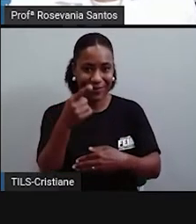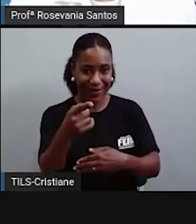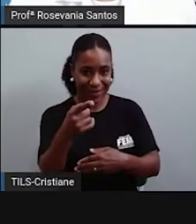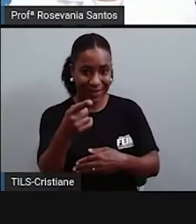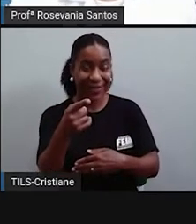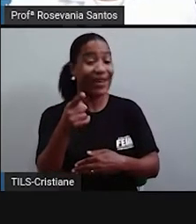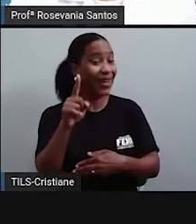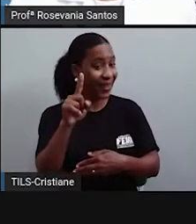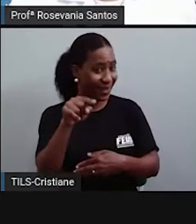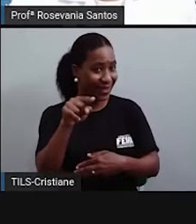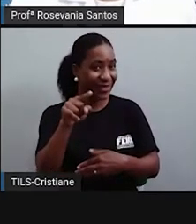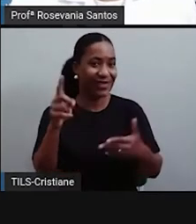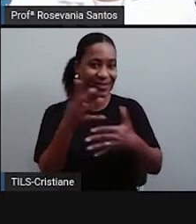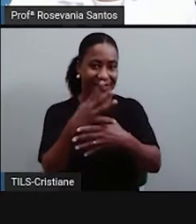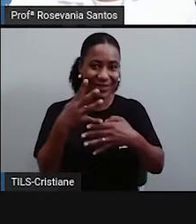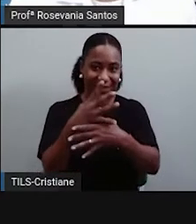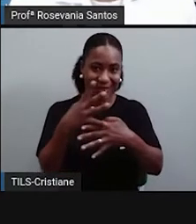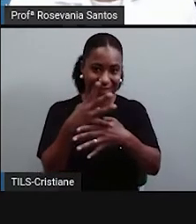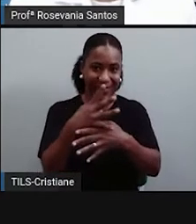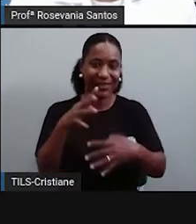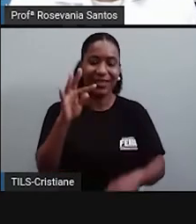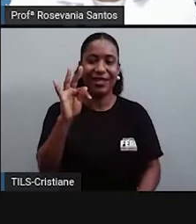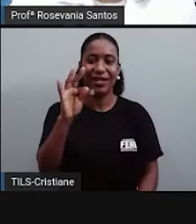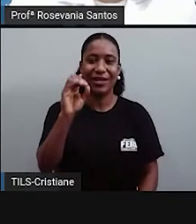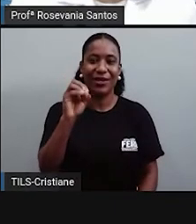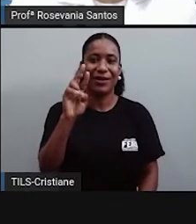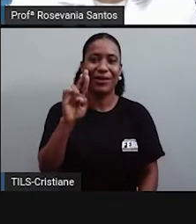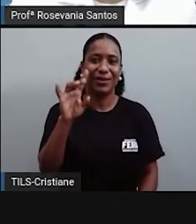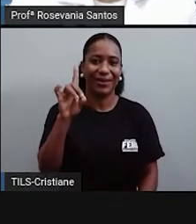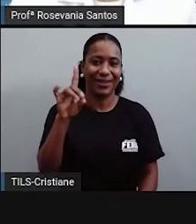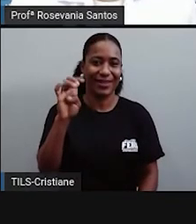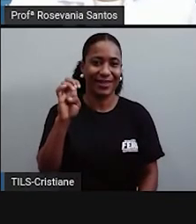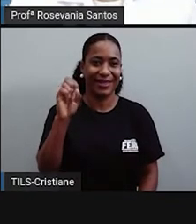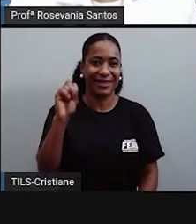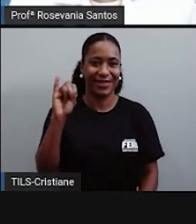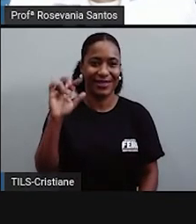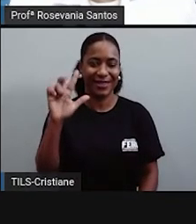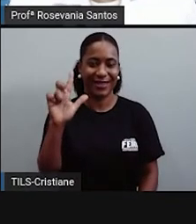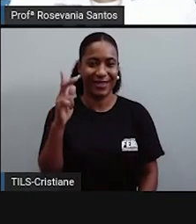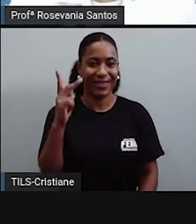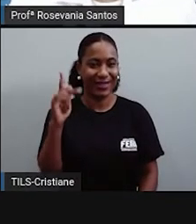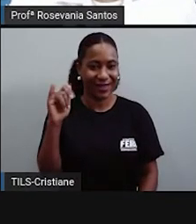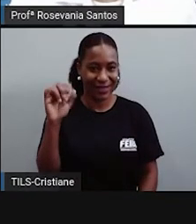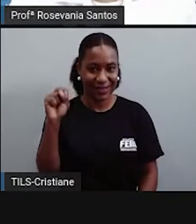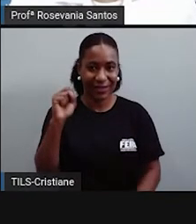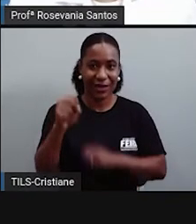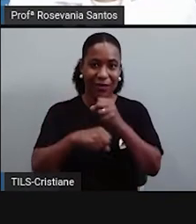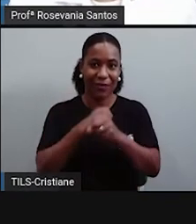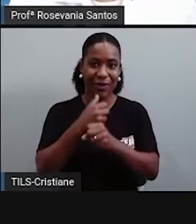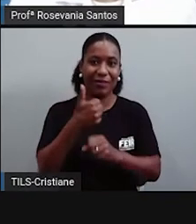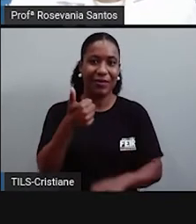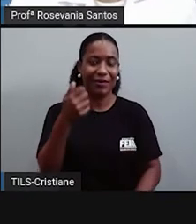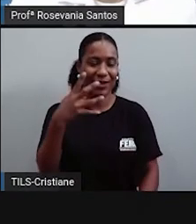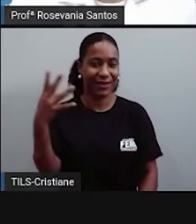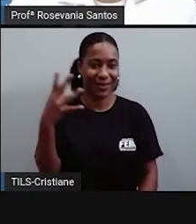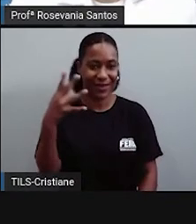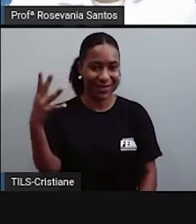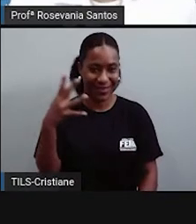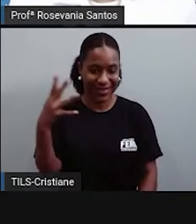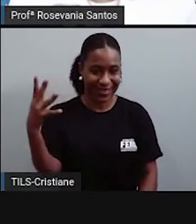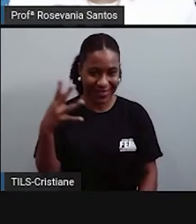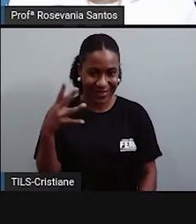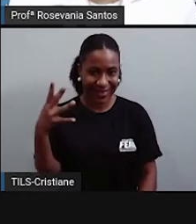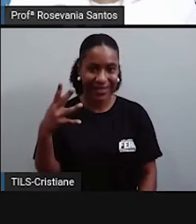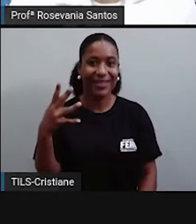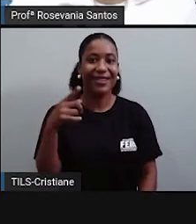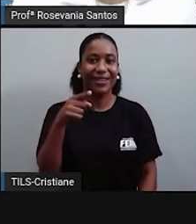Vídeas, que foi num castelo que tinha vir nessa cidade, lá em 1894, que se assinou